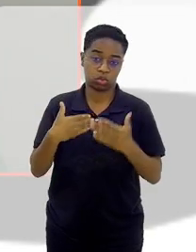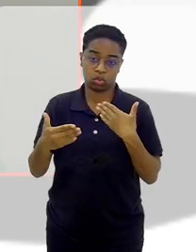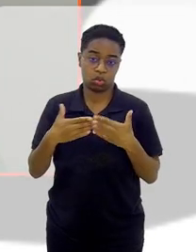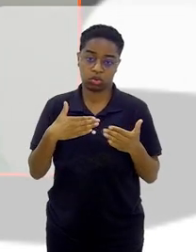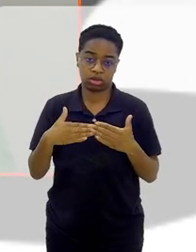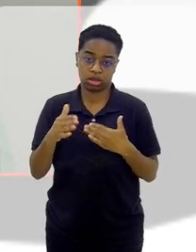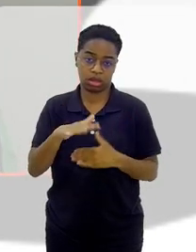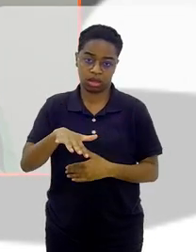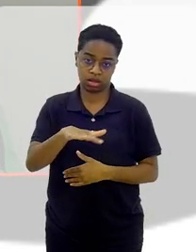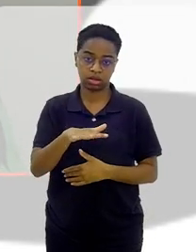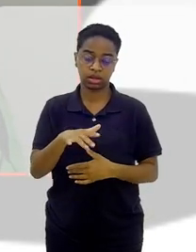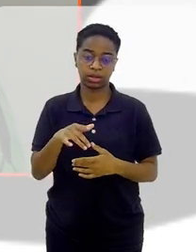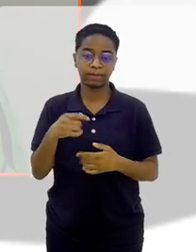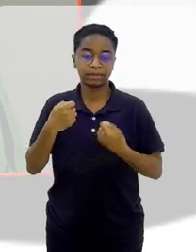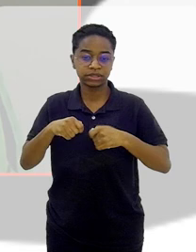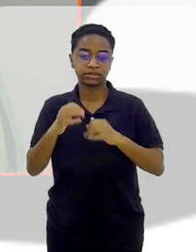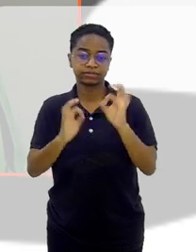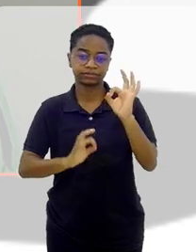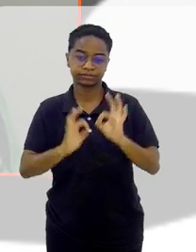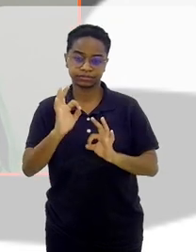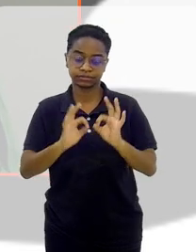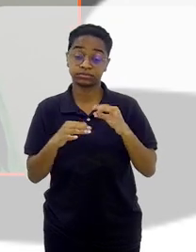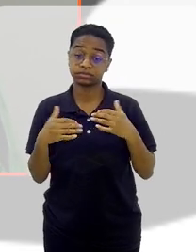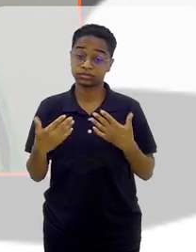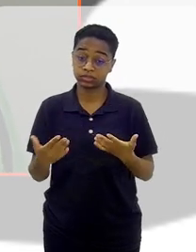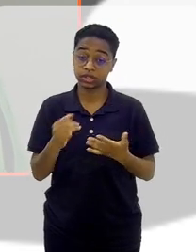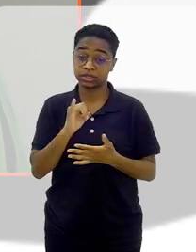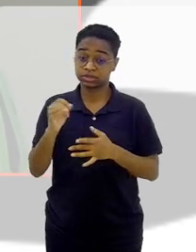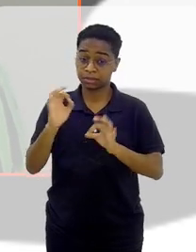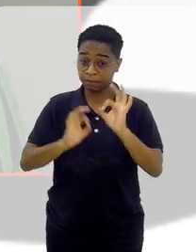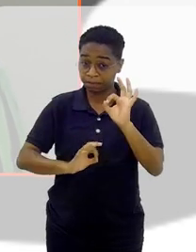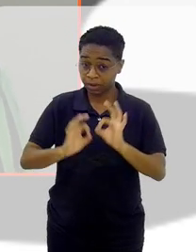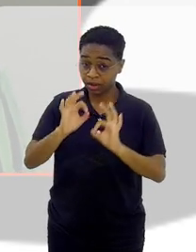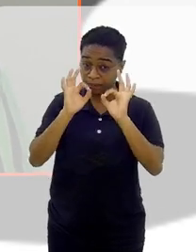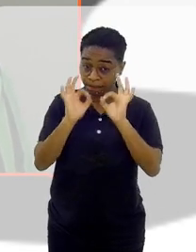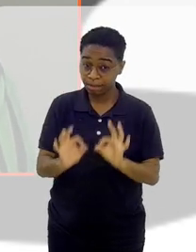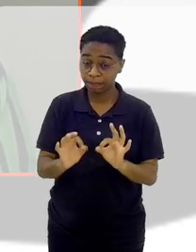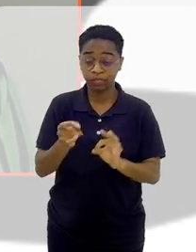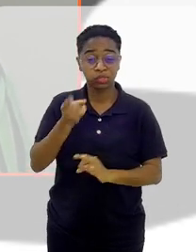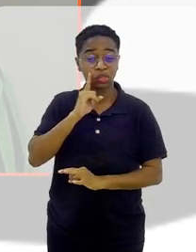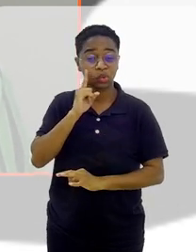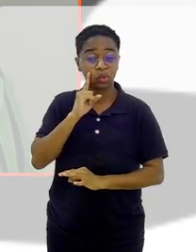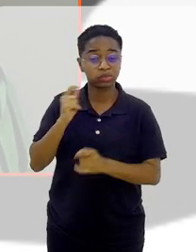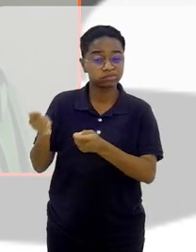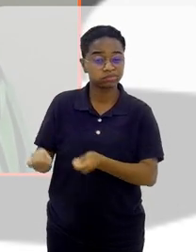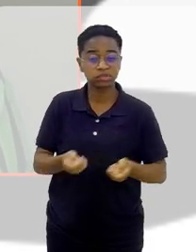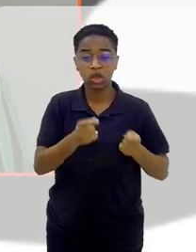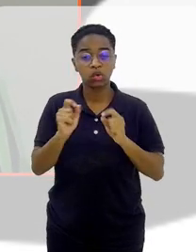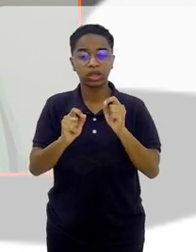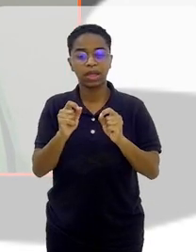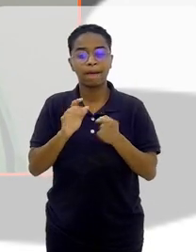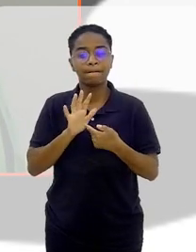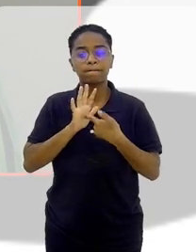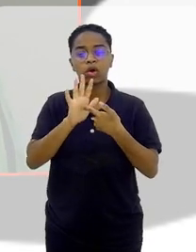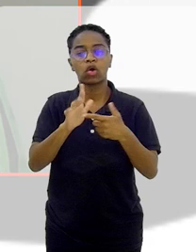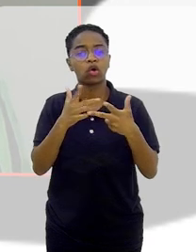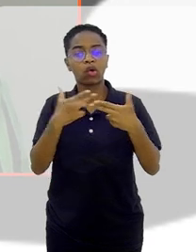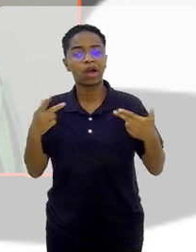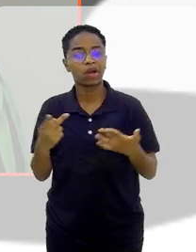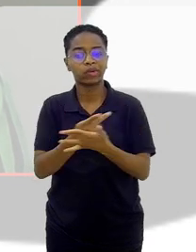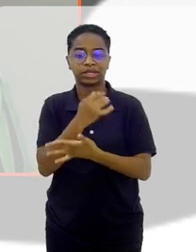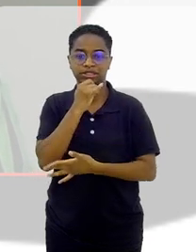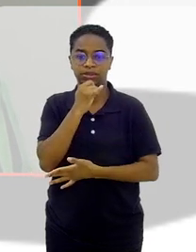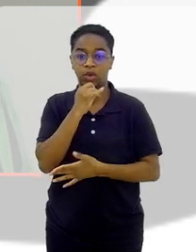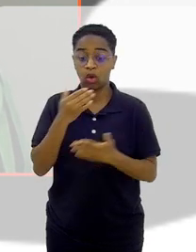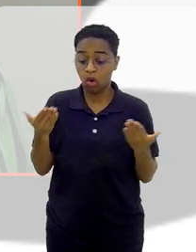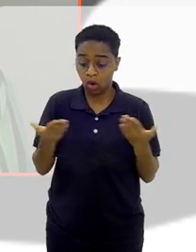negócio, né? Fazer um planejamento. Então, no planejamento, o dia a dia é o factual, certo? Então, quem entrar